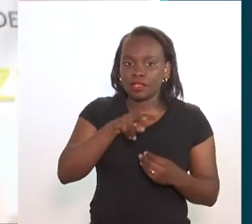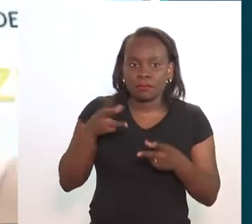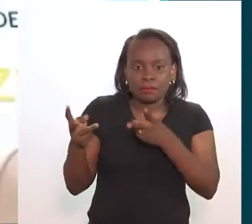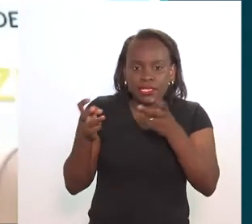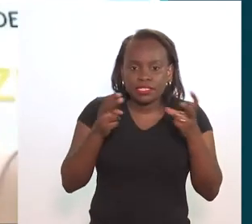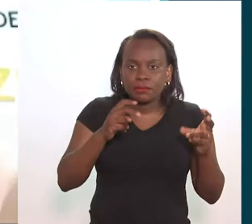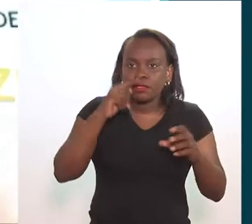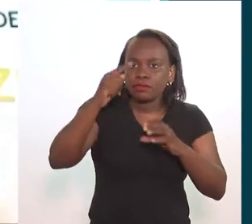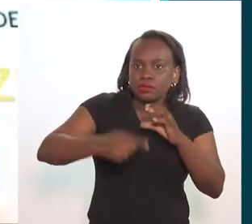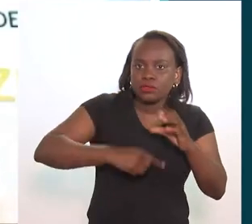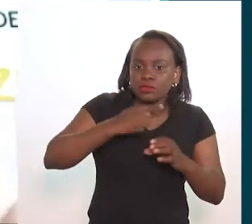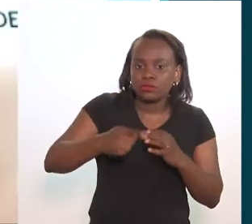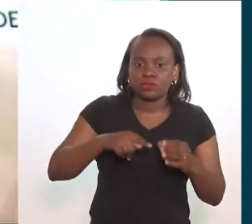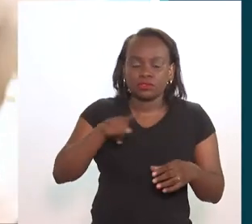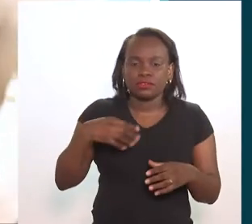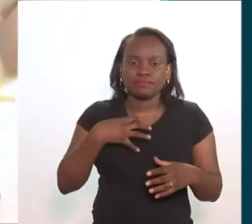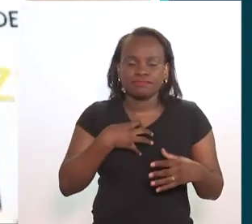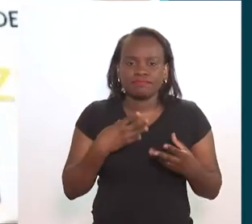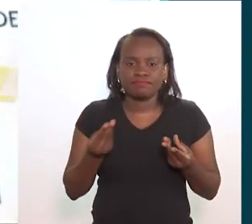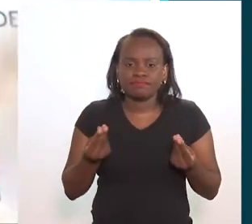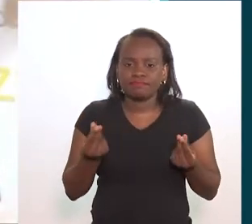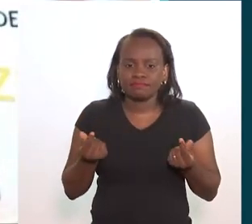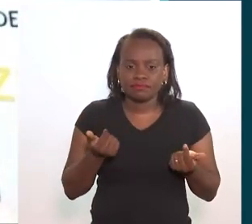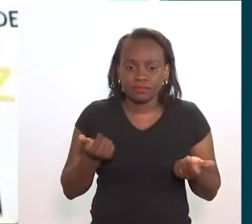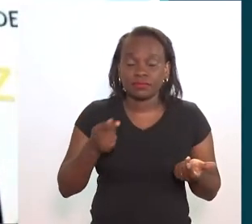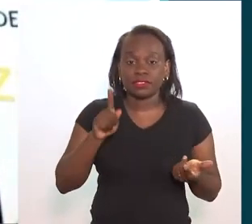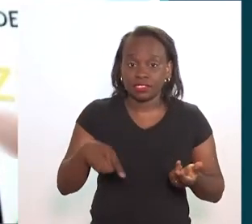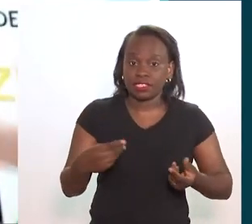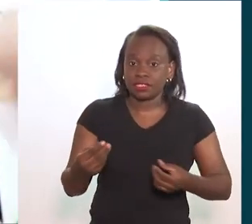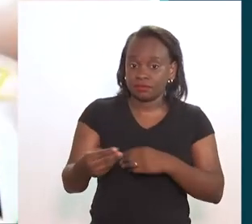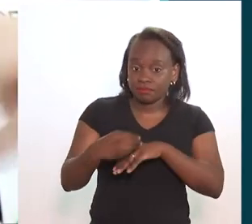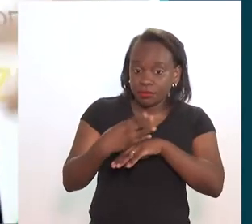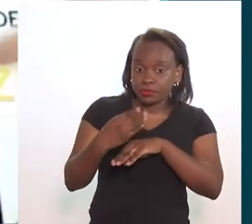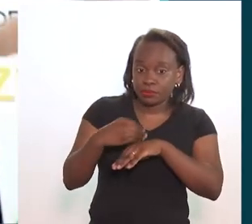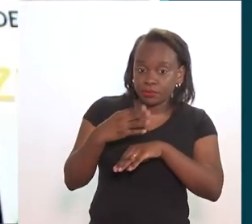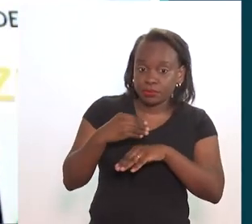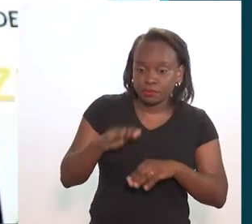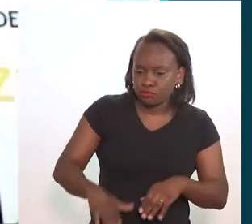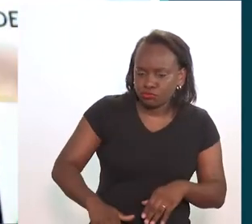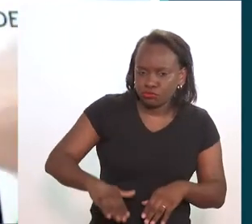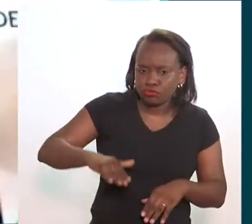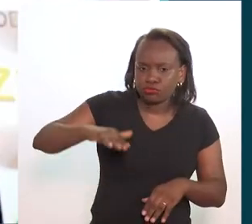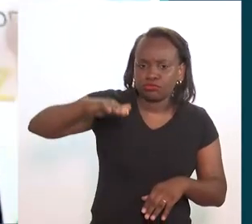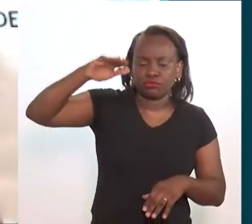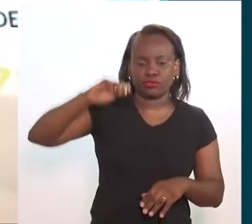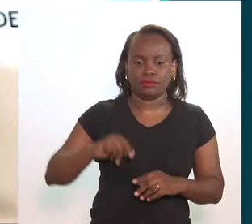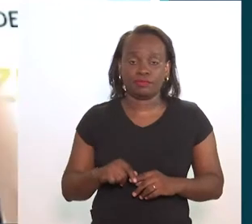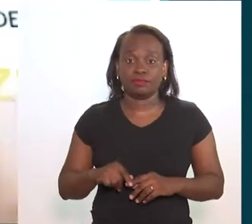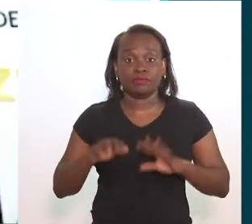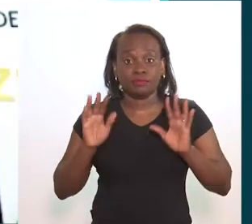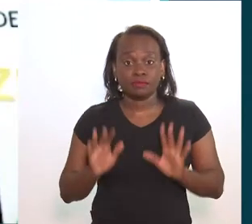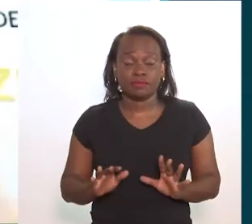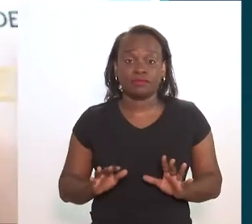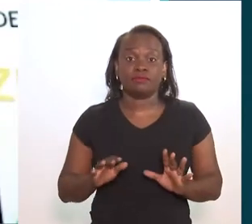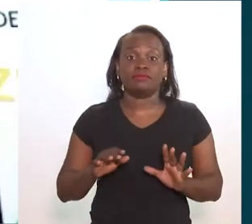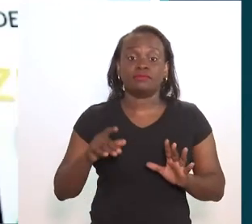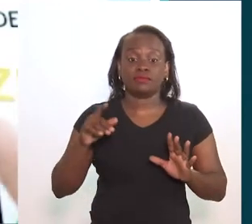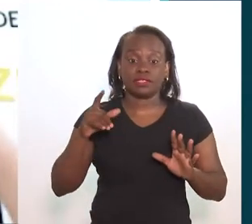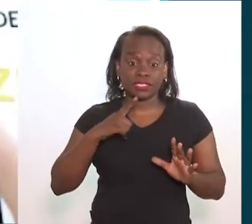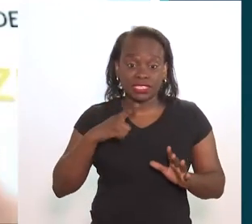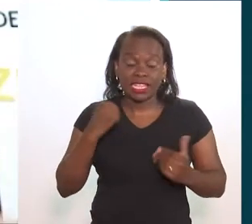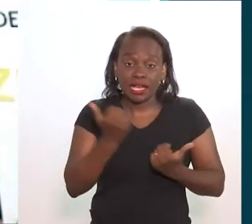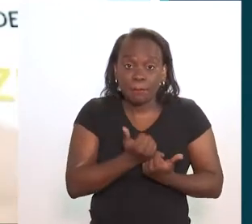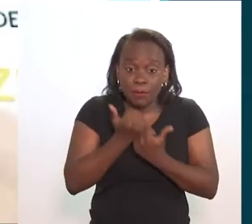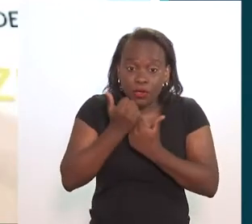temos os nossos sentidos, a nossa maneira de perceber o mundo, a nossa sensibilidade. São eles que nos instruem desde cedo,